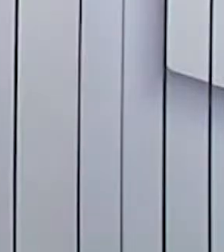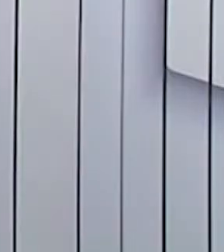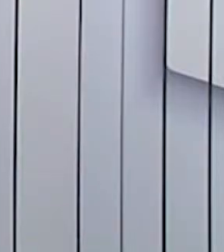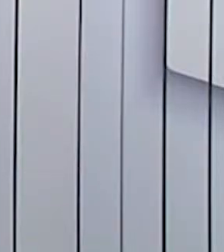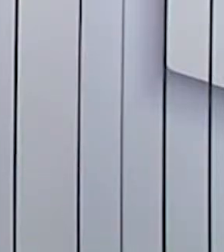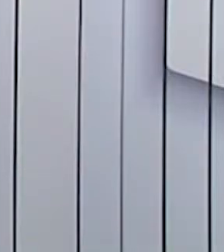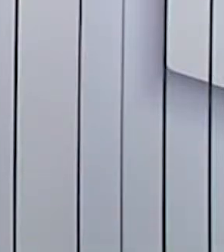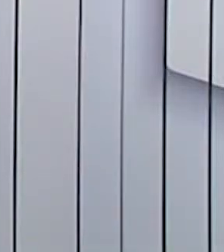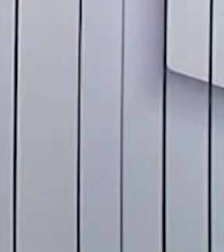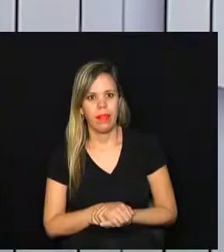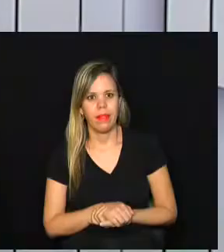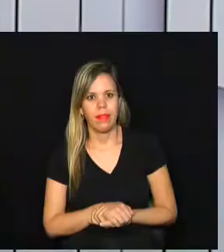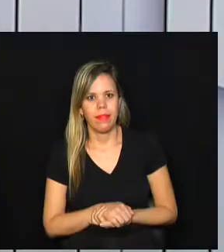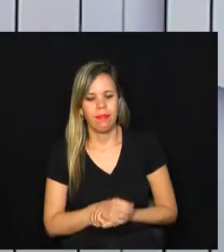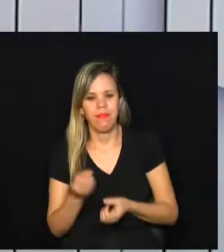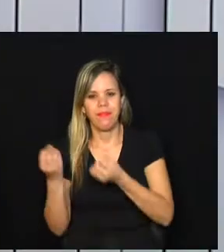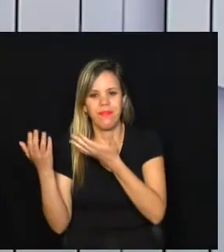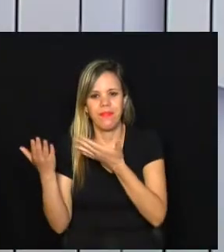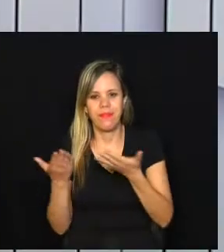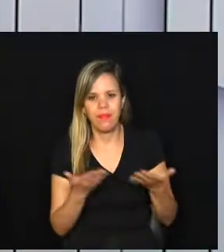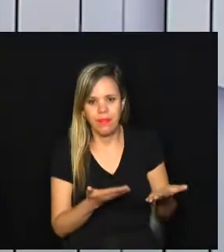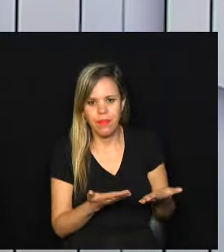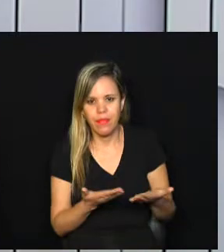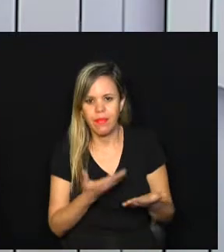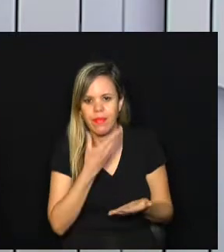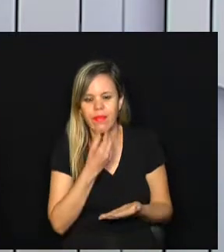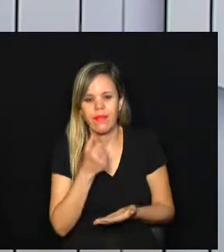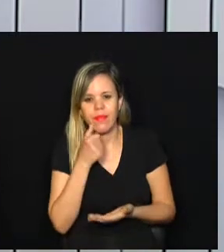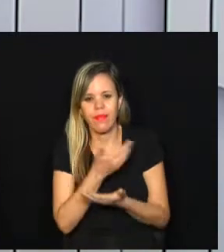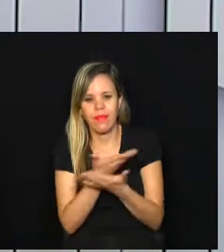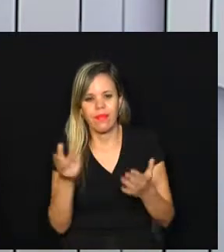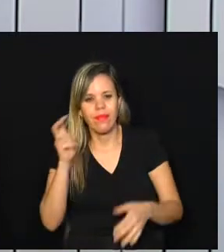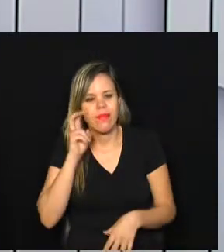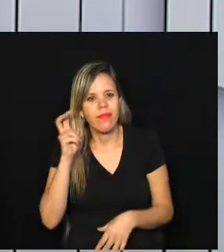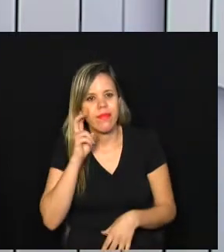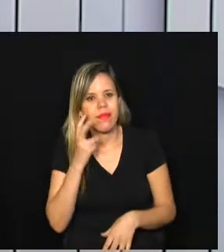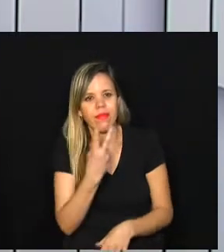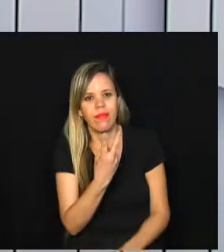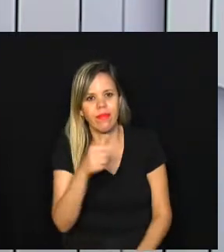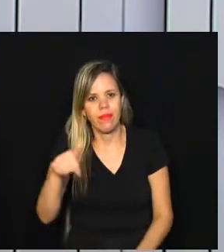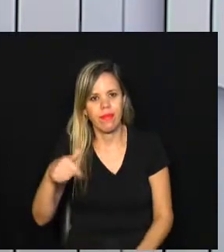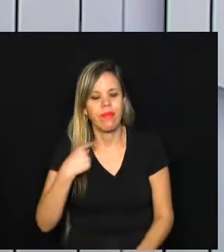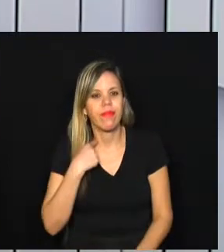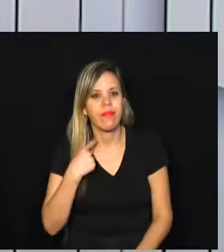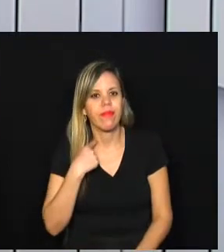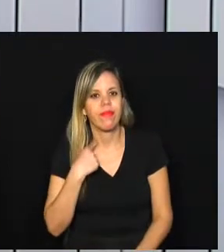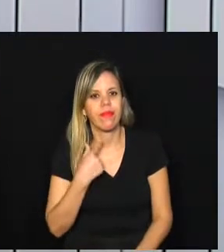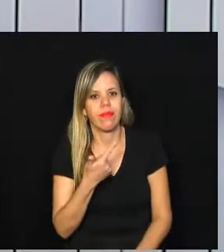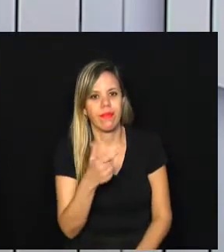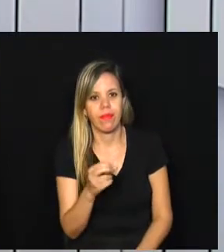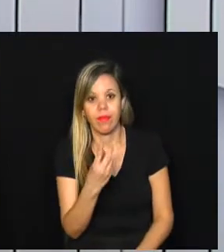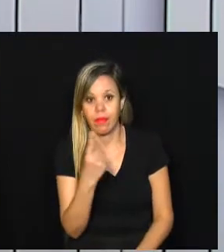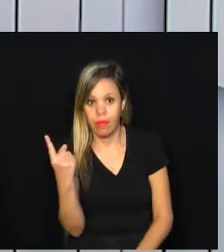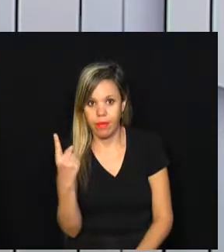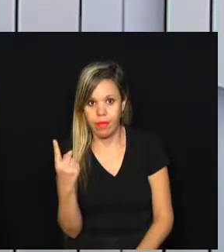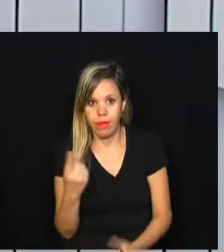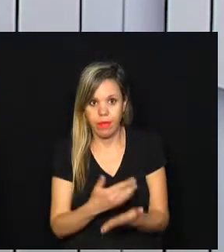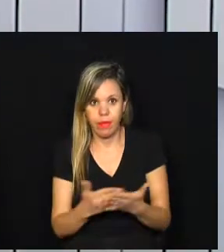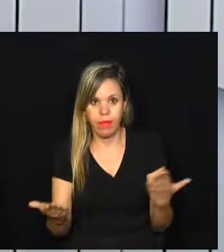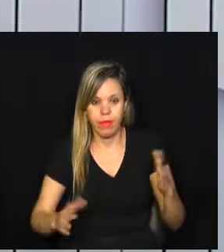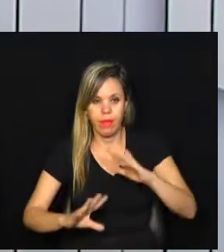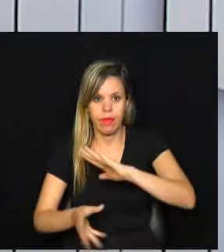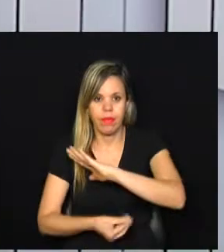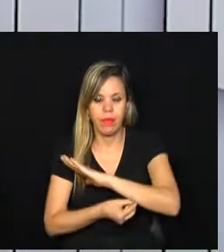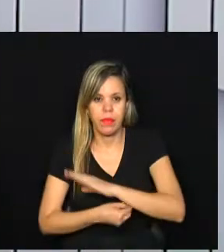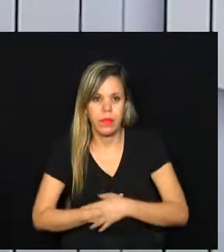Olá, Olá, seja bem-vinda, seja bem-vindo, quinta-feira, 27 de maio de 2021, começa agora o